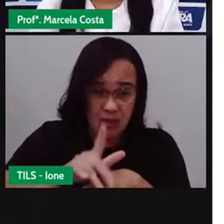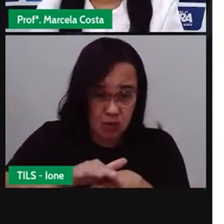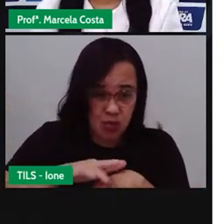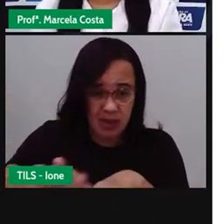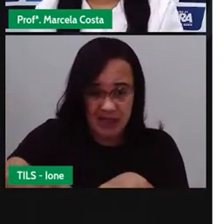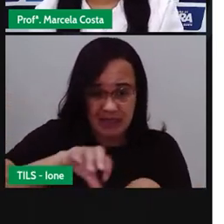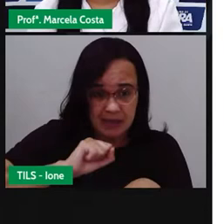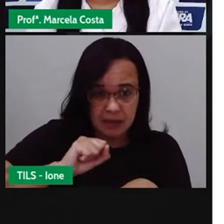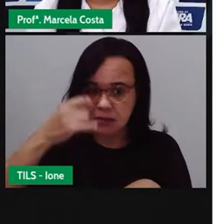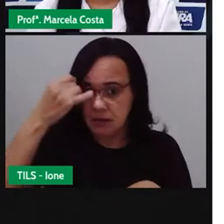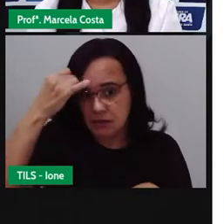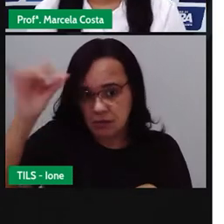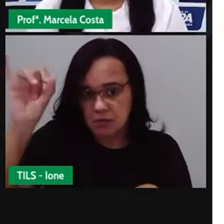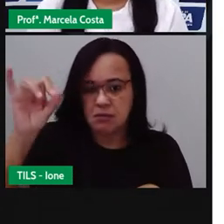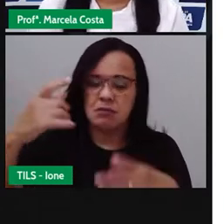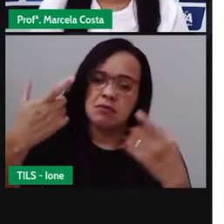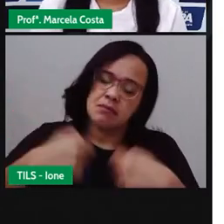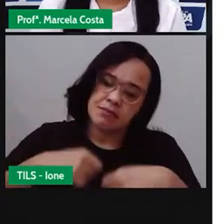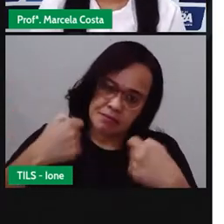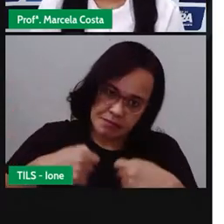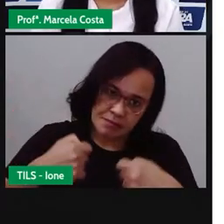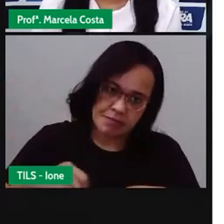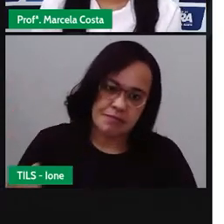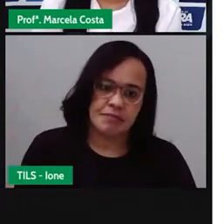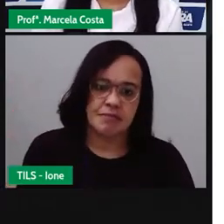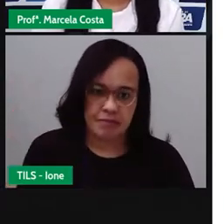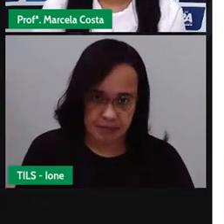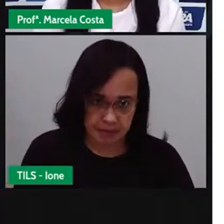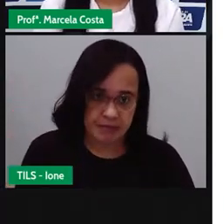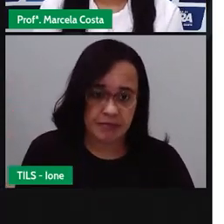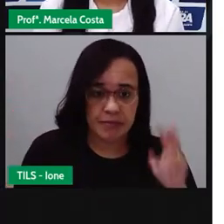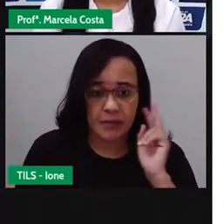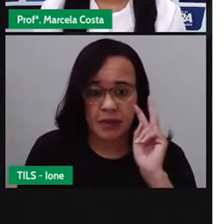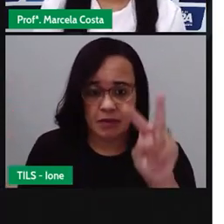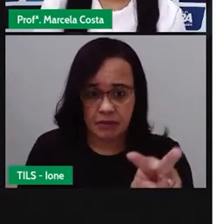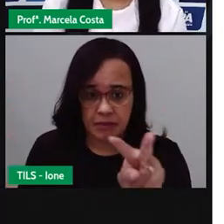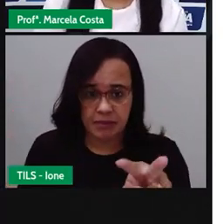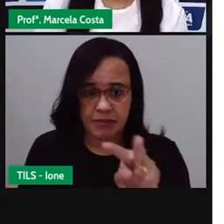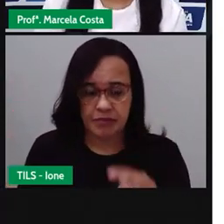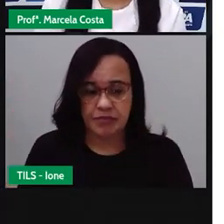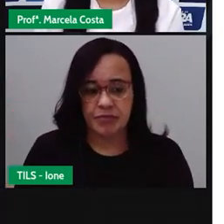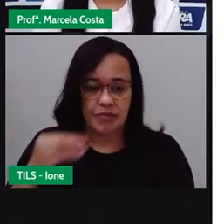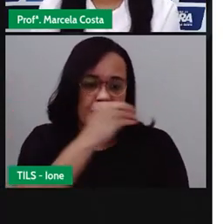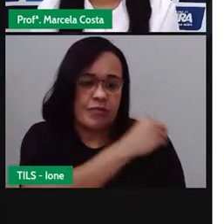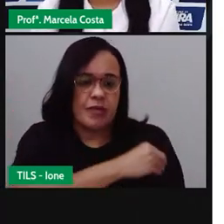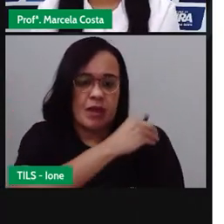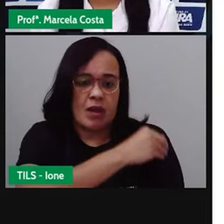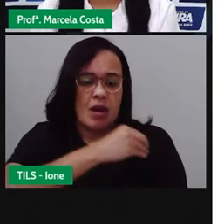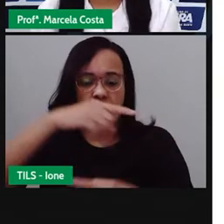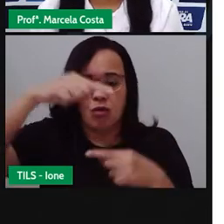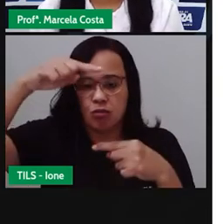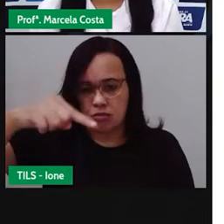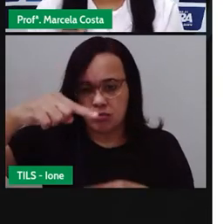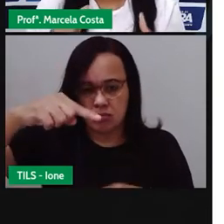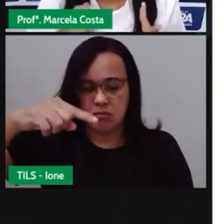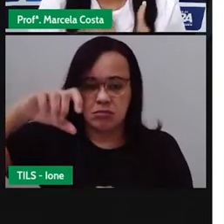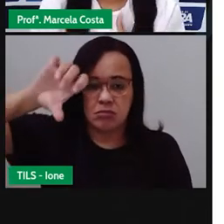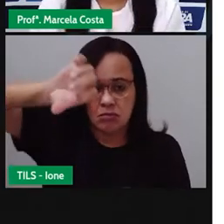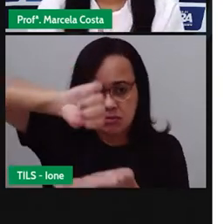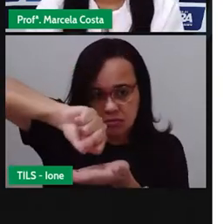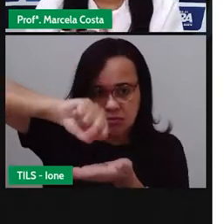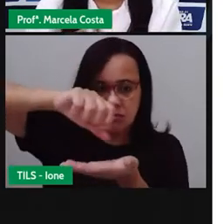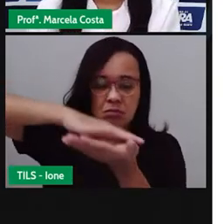aí nas barracas para higienizar as mercadorias, para higienizar as mãos,